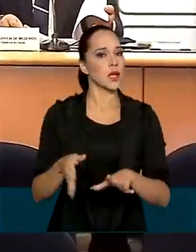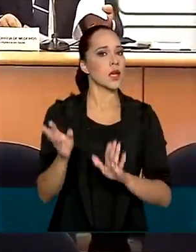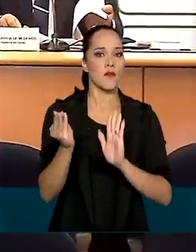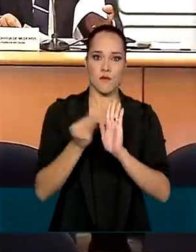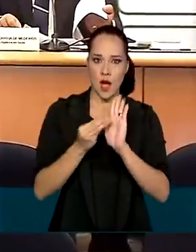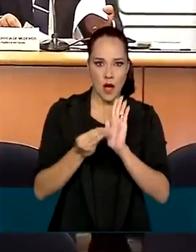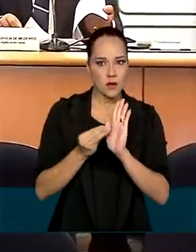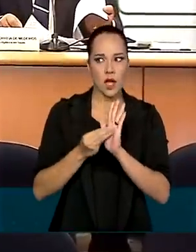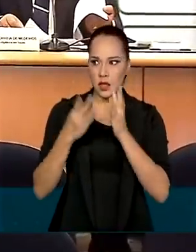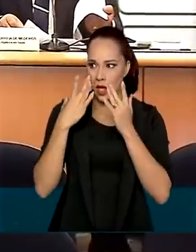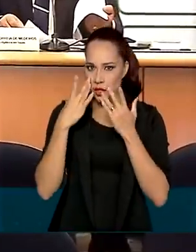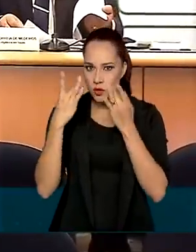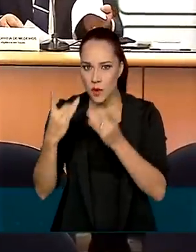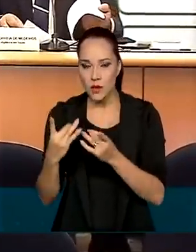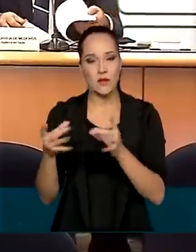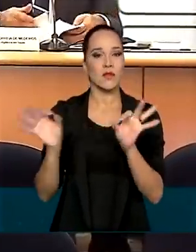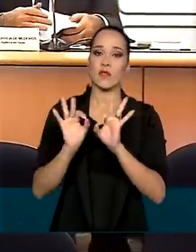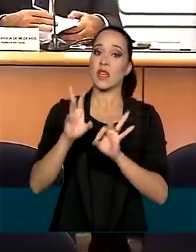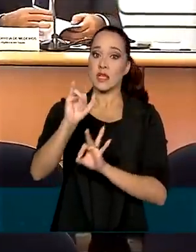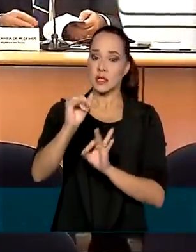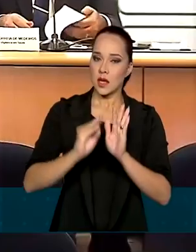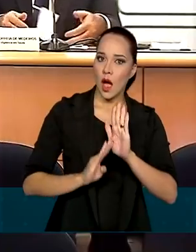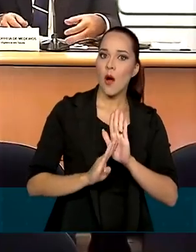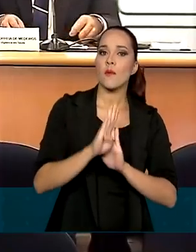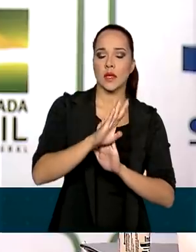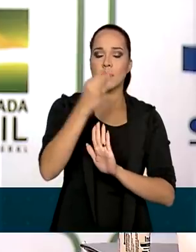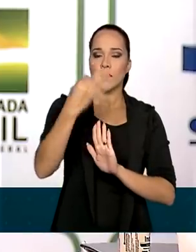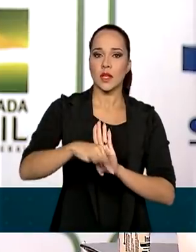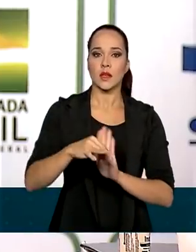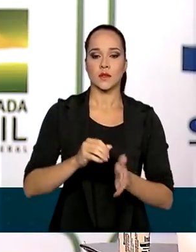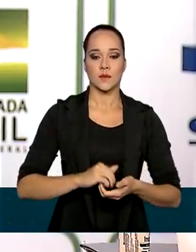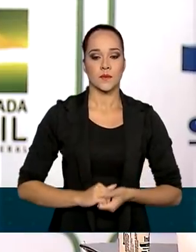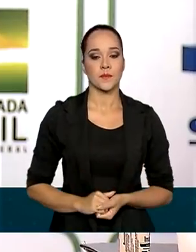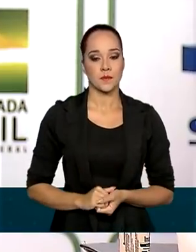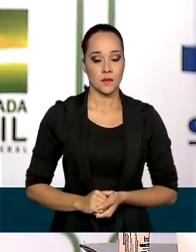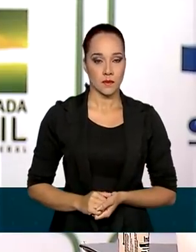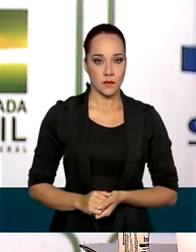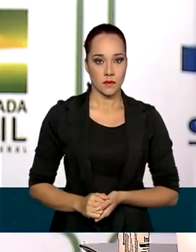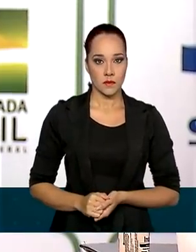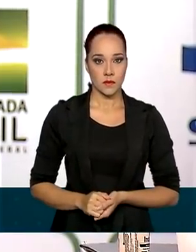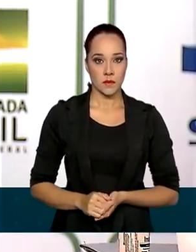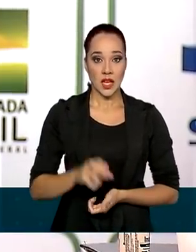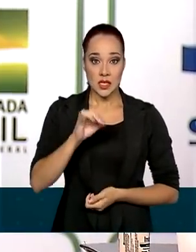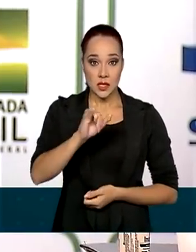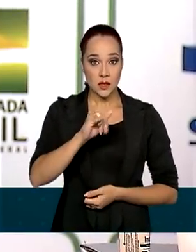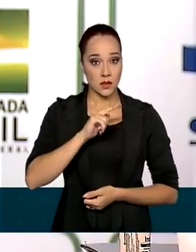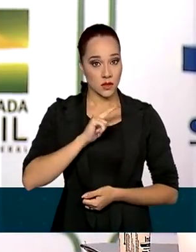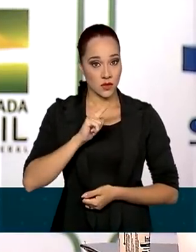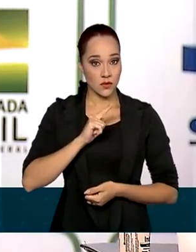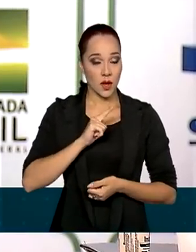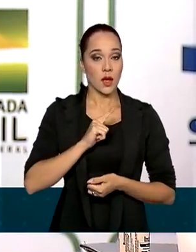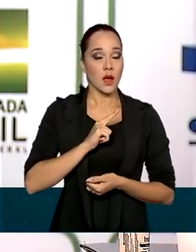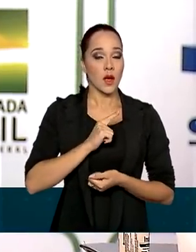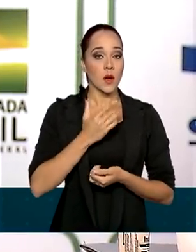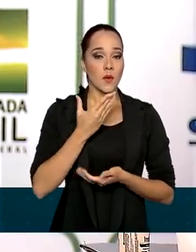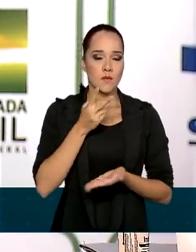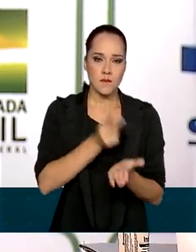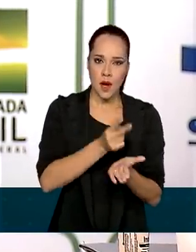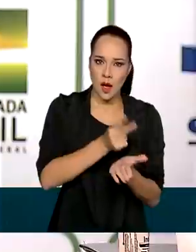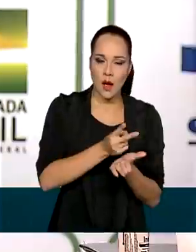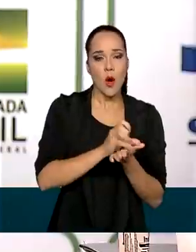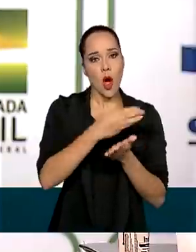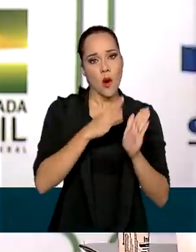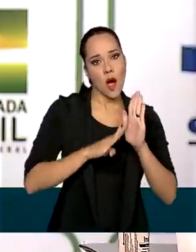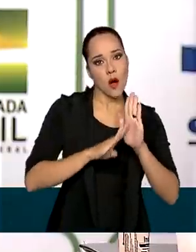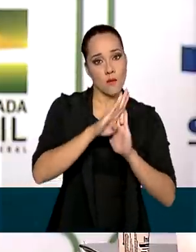faltará atendimento caso esse aumento se confirme. Havendo uma manutenção da demanda ou mesmo um